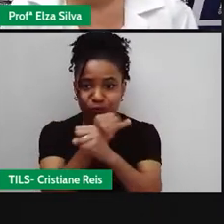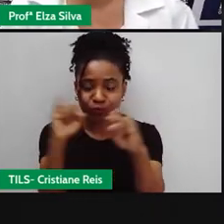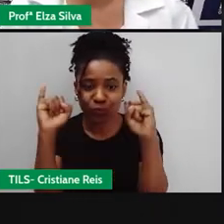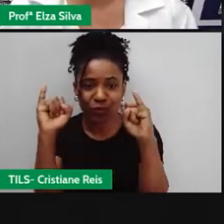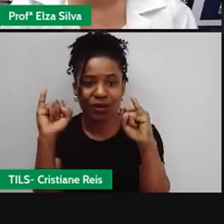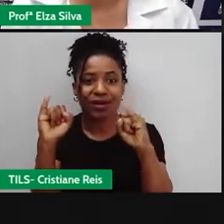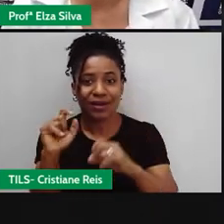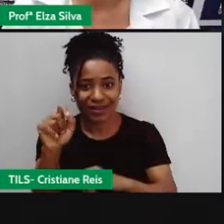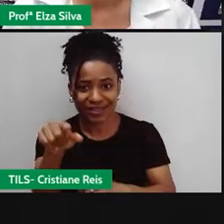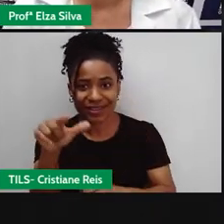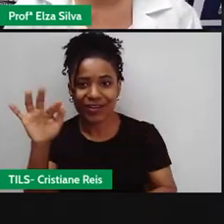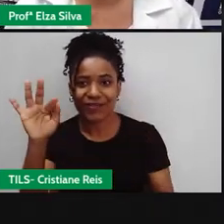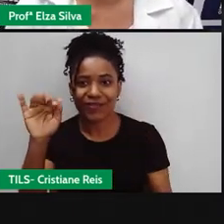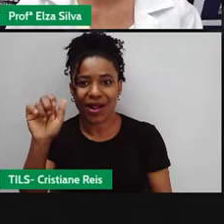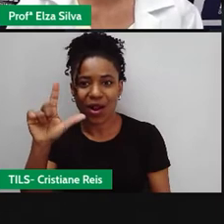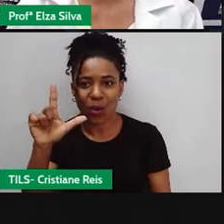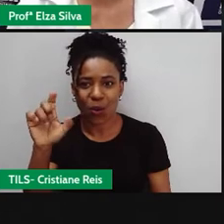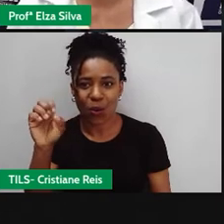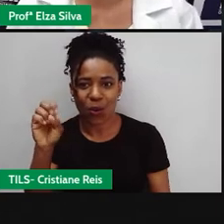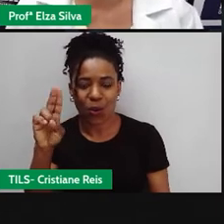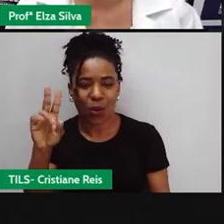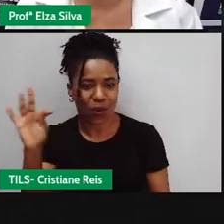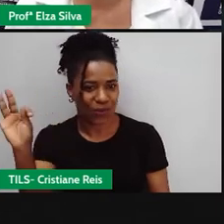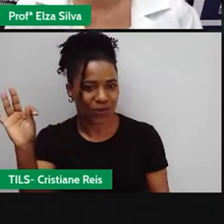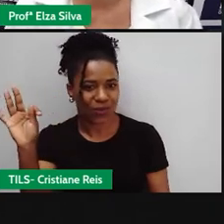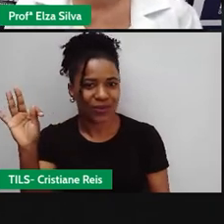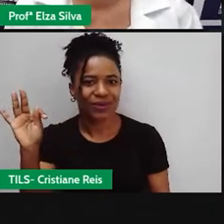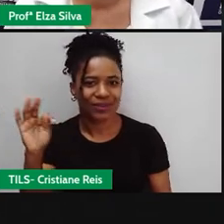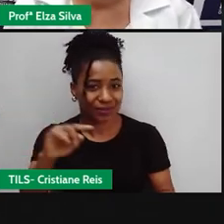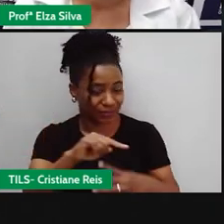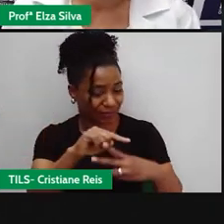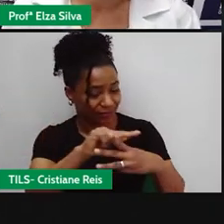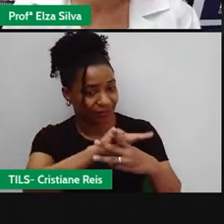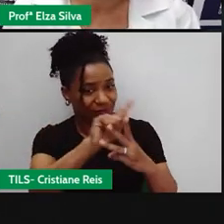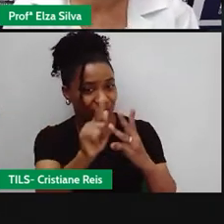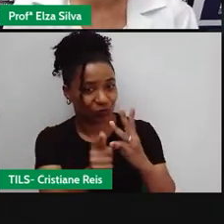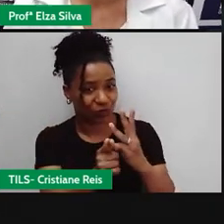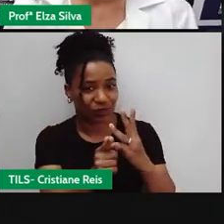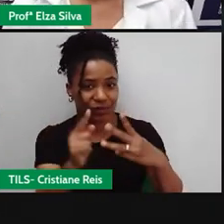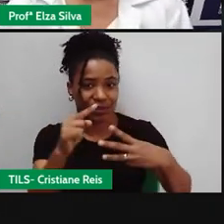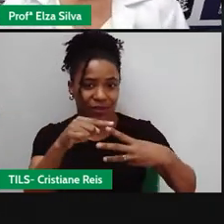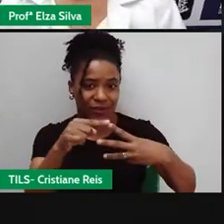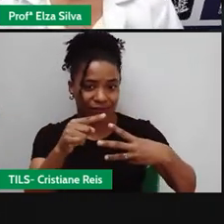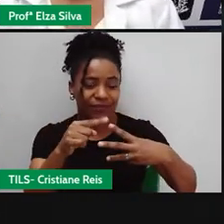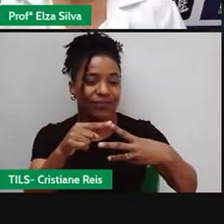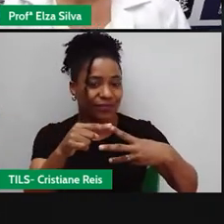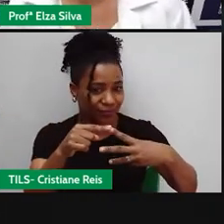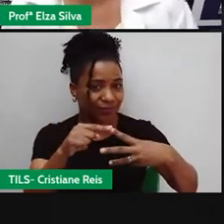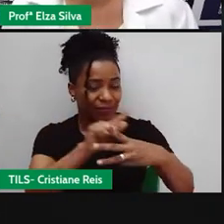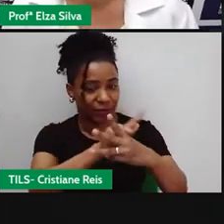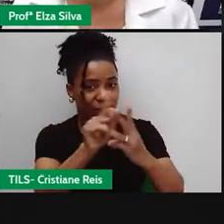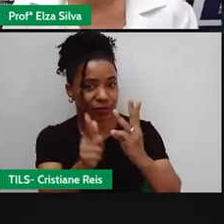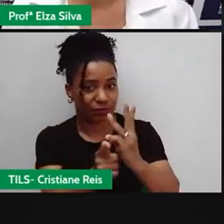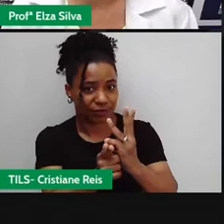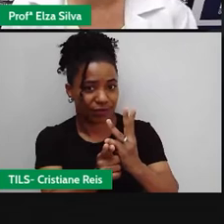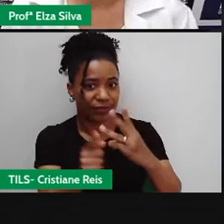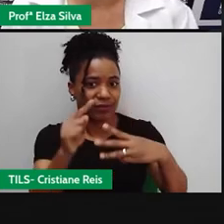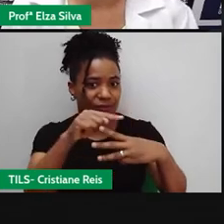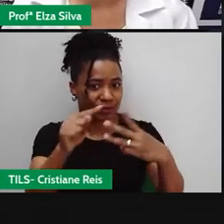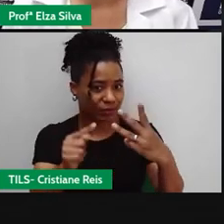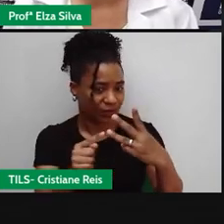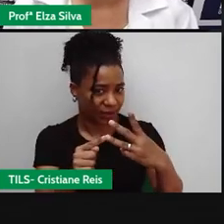Pertence a três gêneros Este filme, ele pertence a três